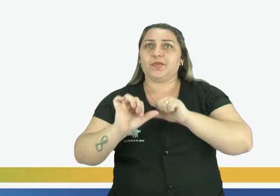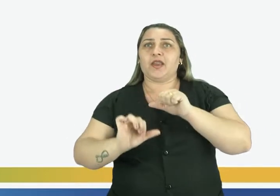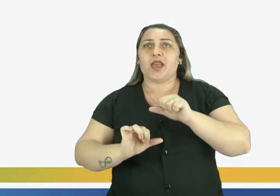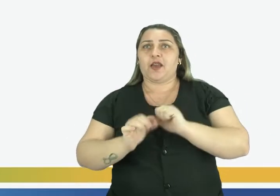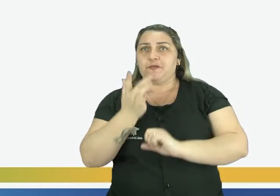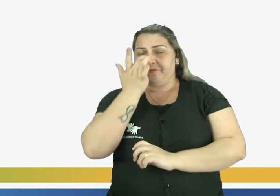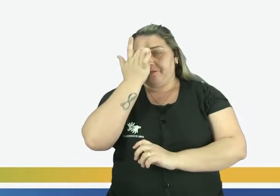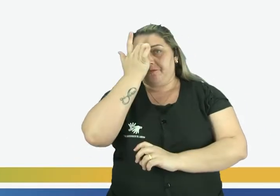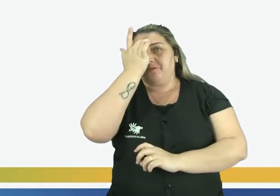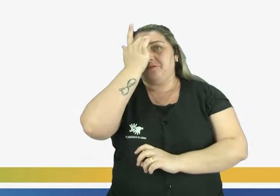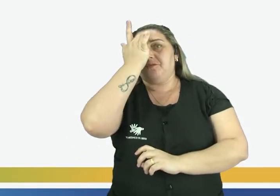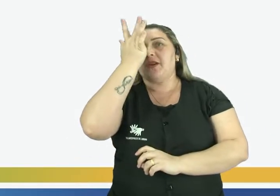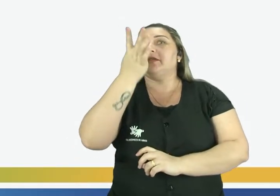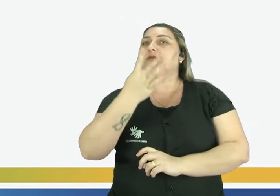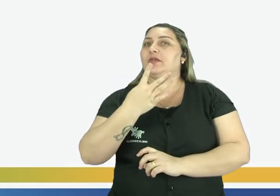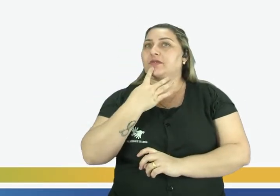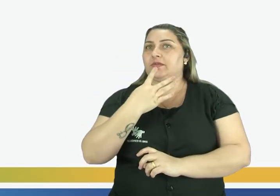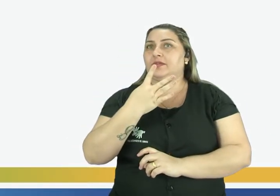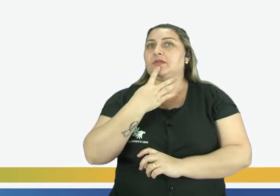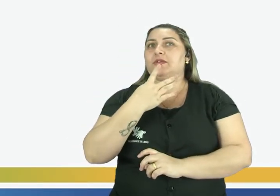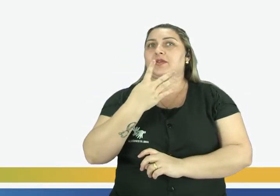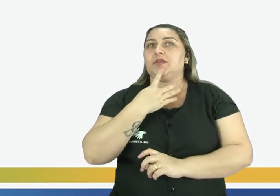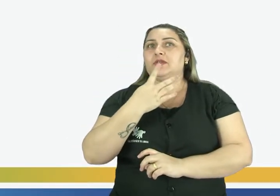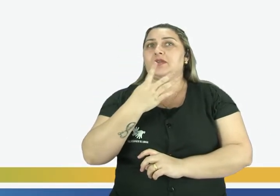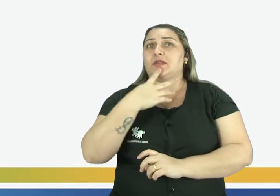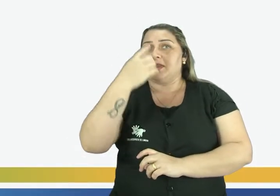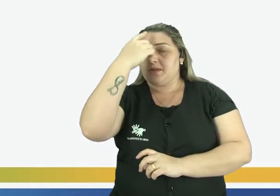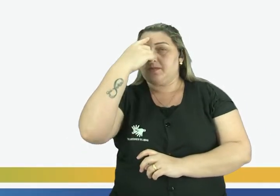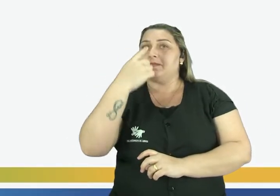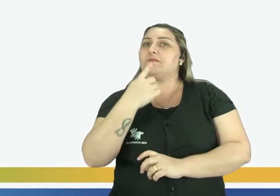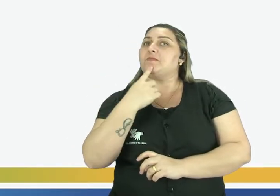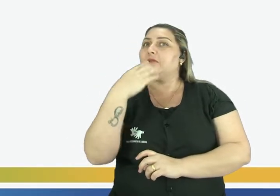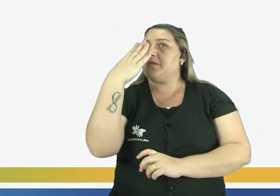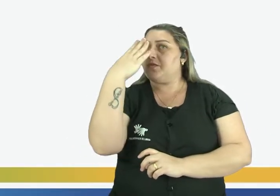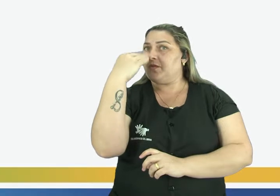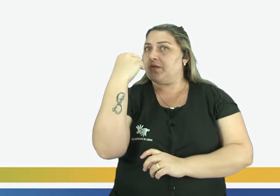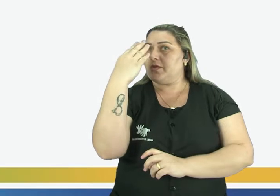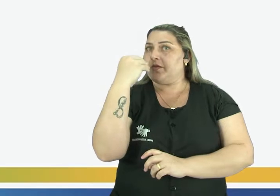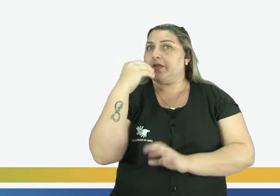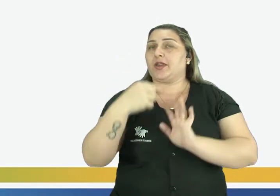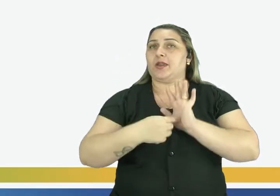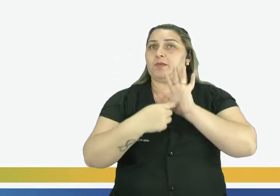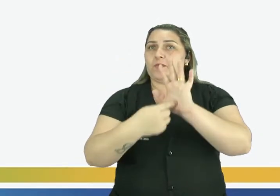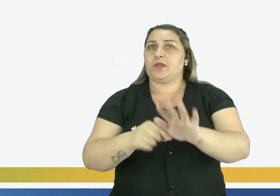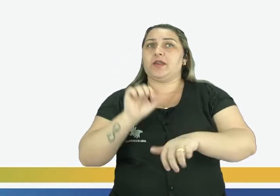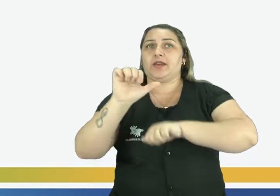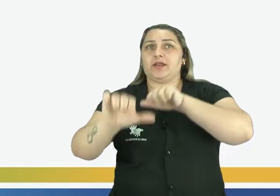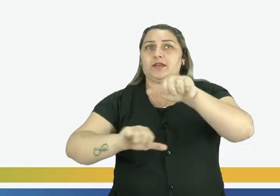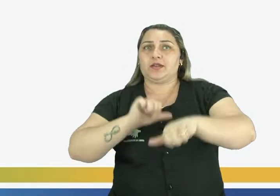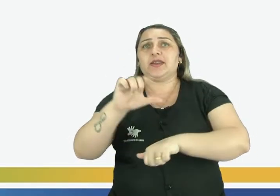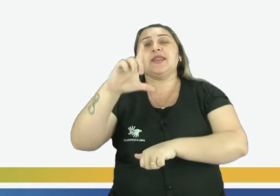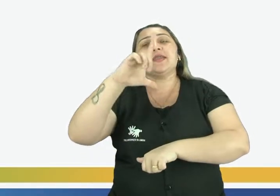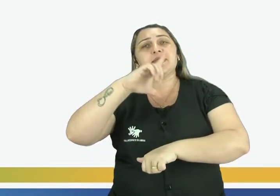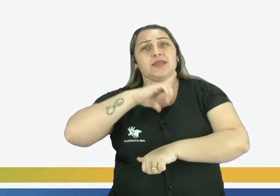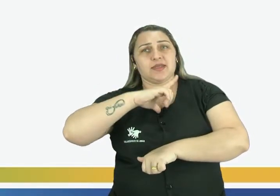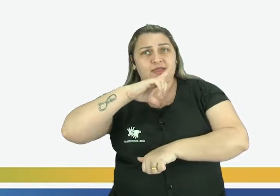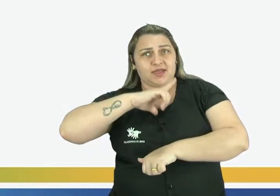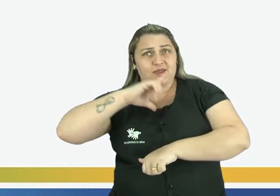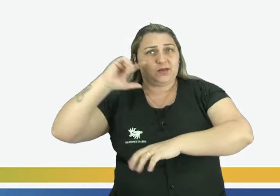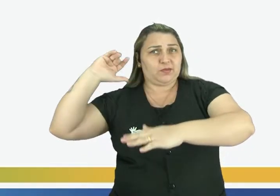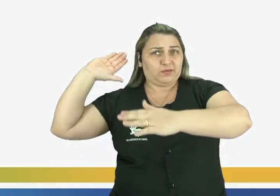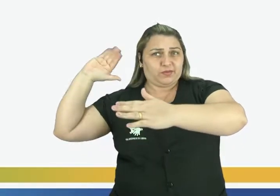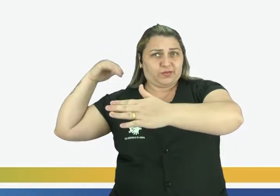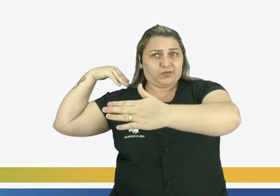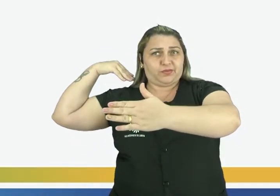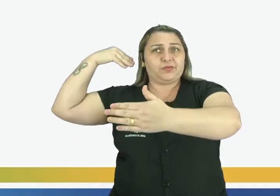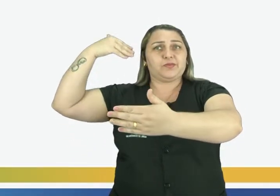facilmente identificadas por meio de imagens e fotografias que mostram as transformações